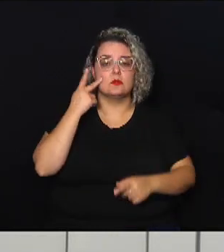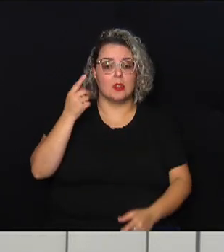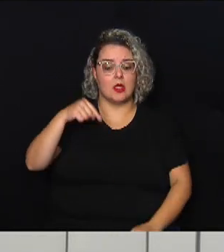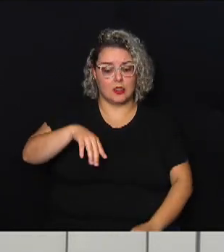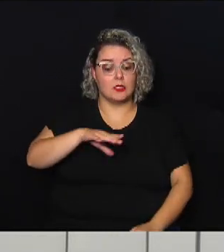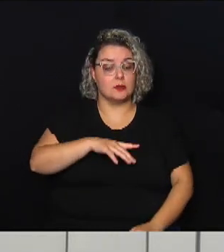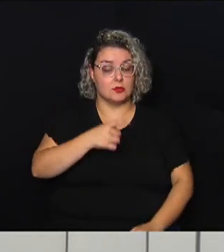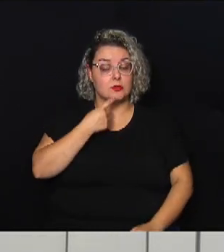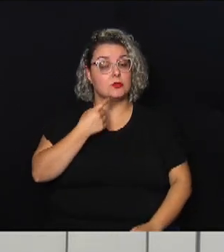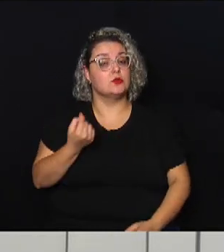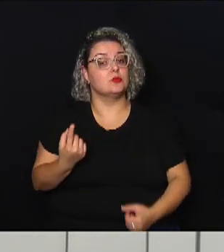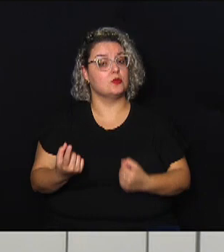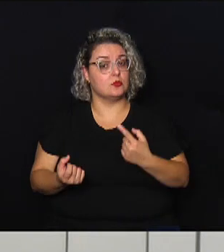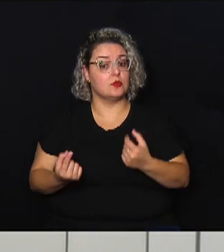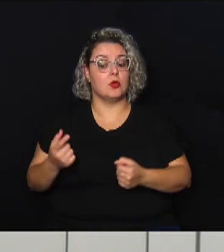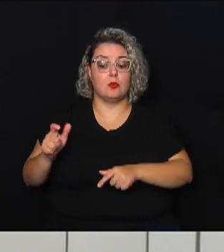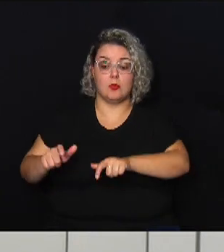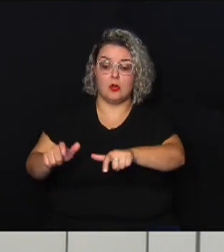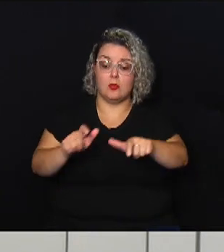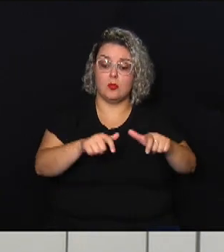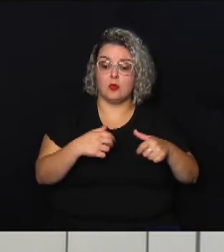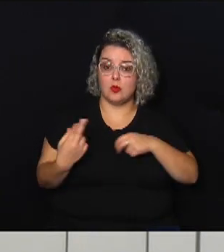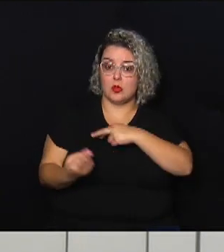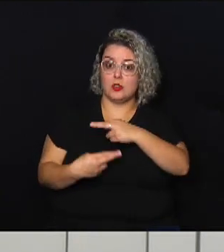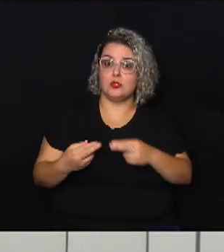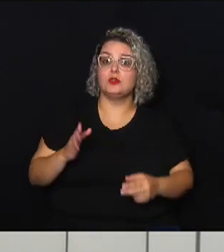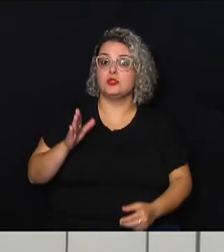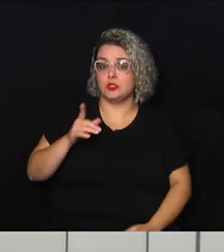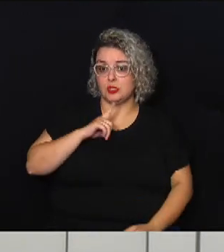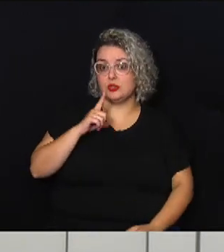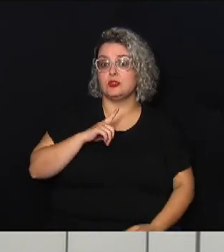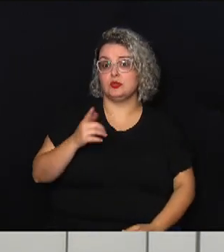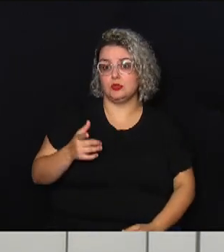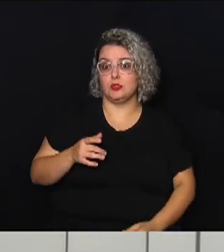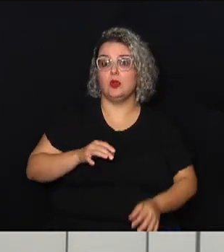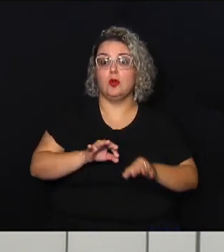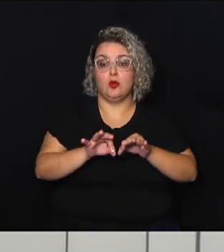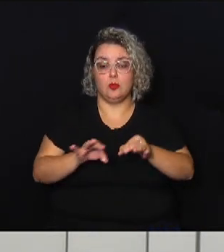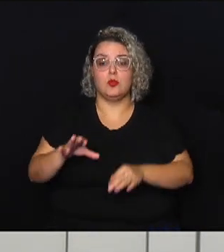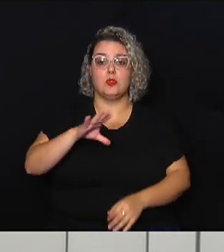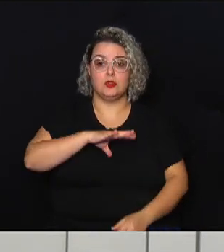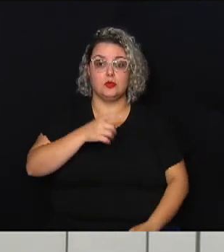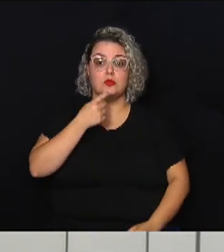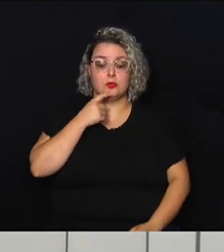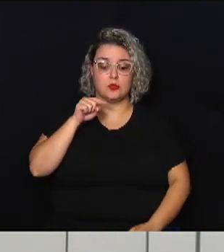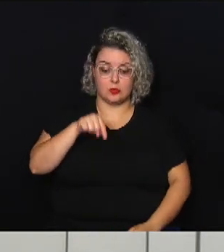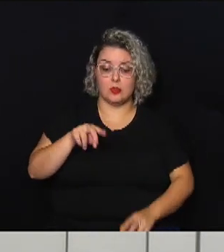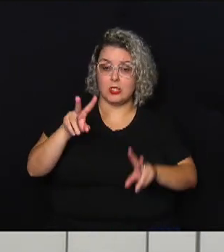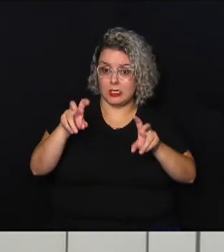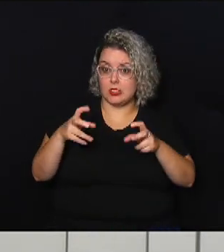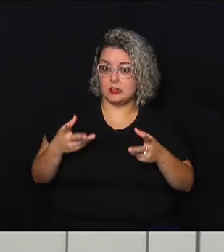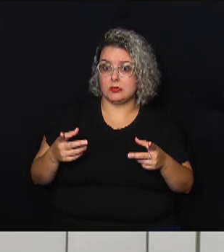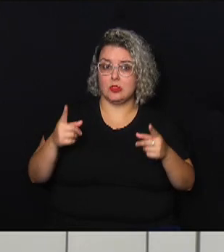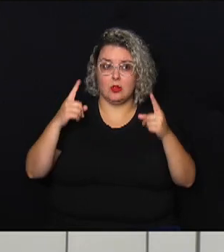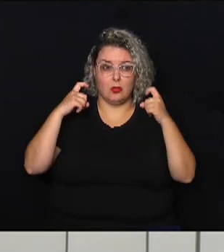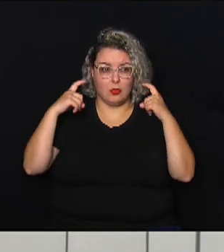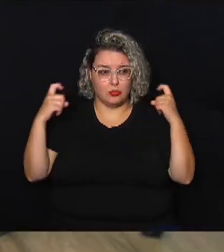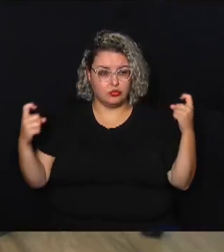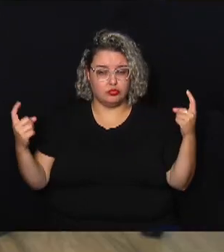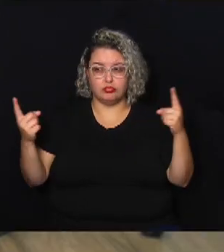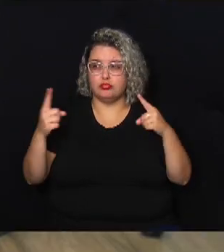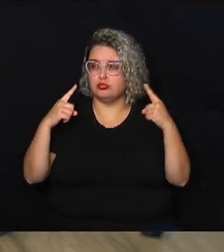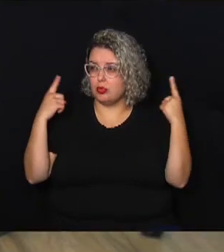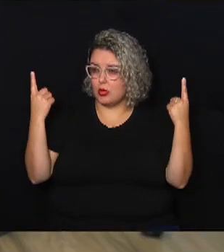também algumas áreas em relação e já tivemos um projeto aqui em Campinas também com essa questão de sirenes que